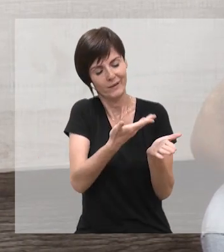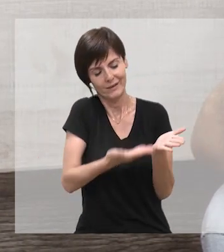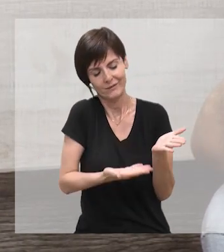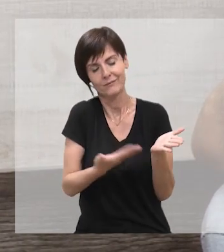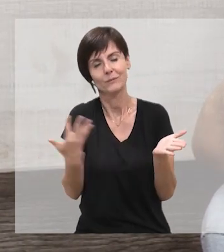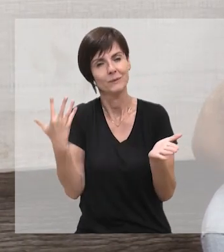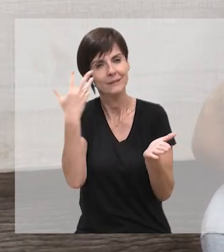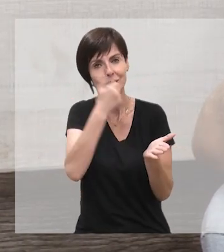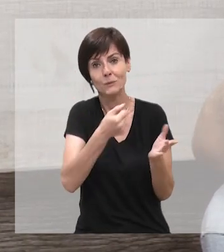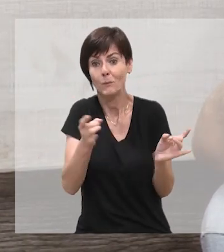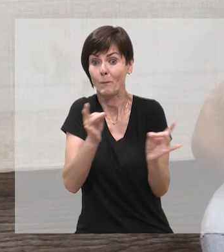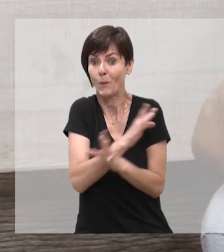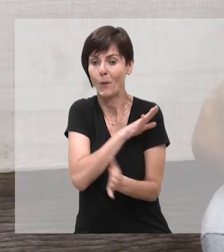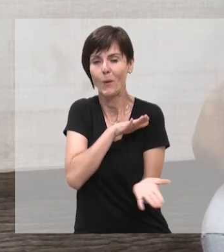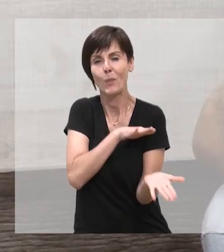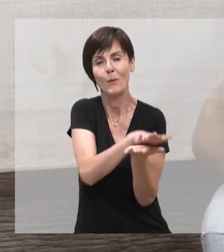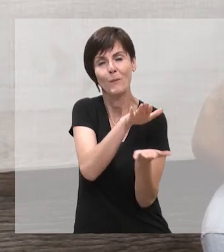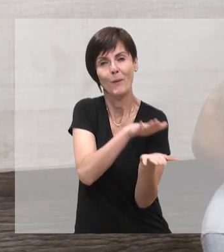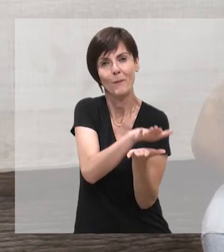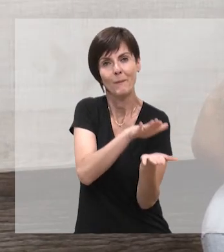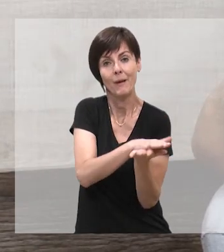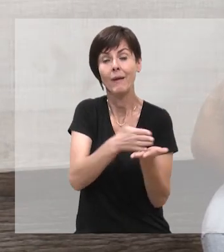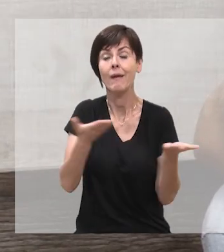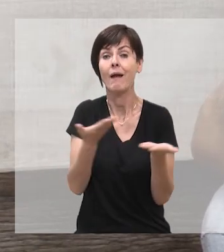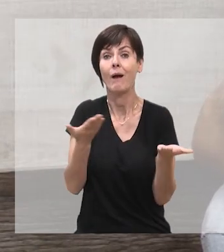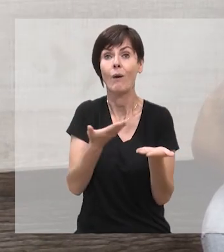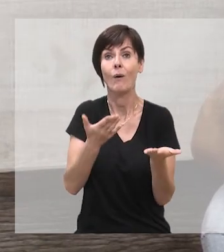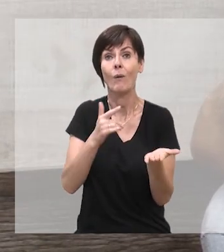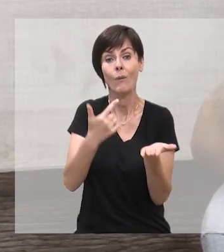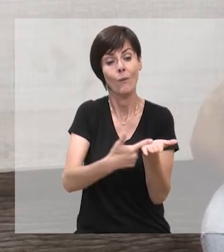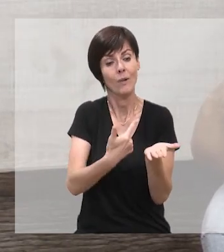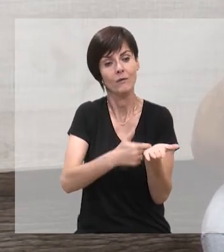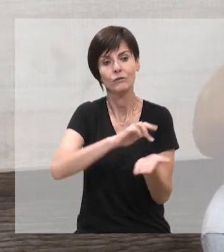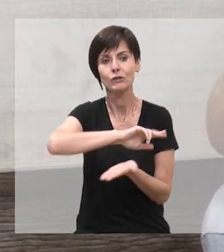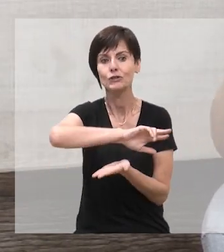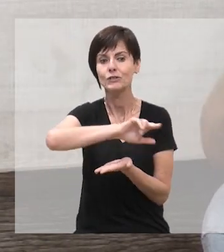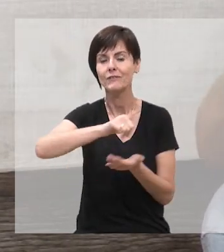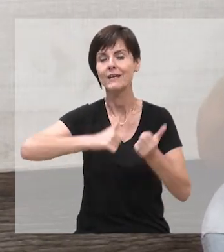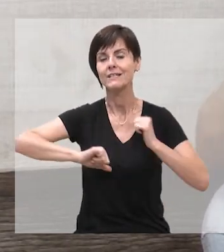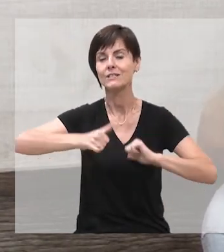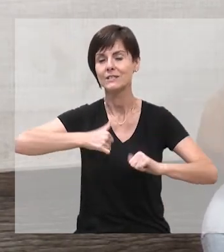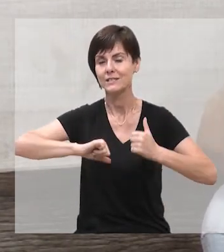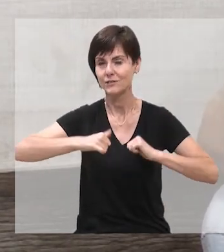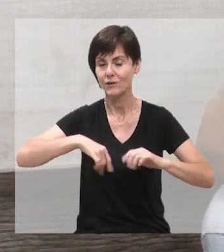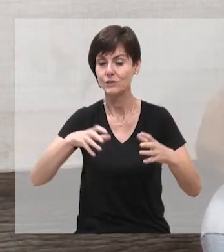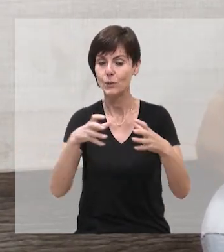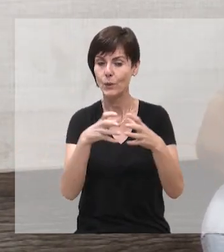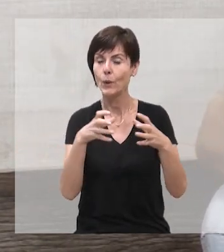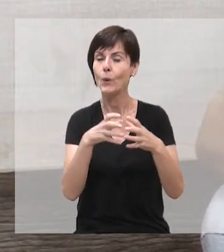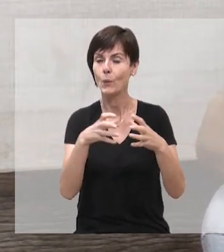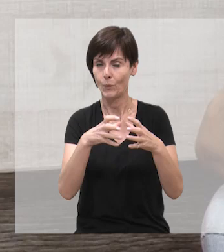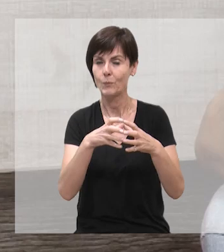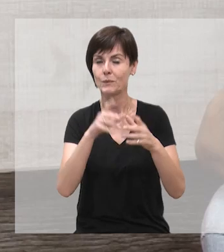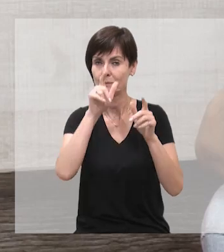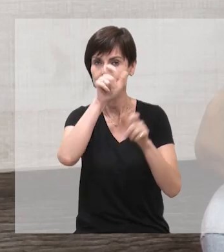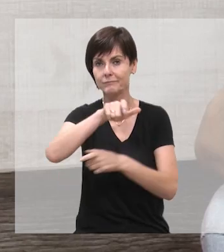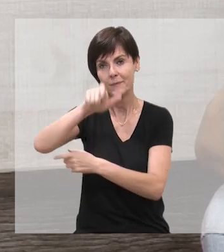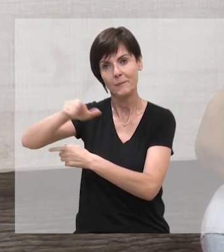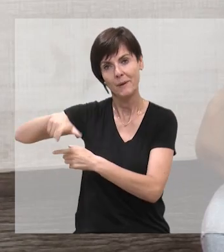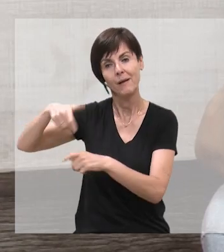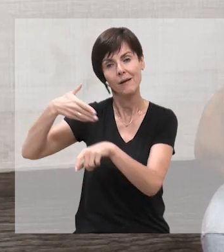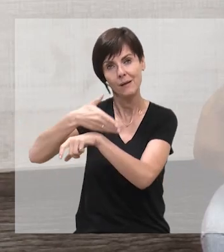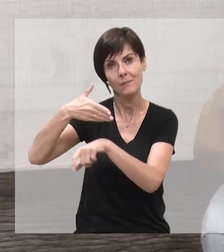Que é ver um livro pronto. E, neste caso, reunindo um número considerável de autores.